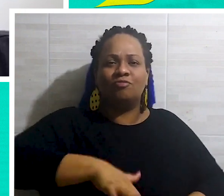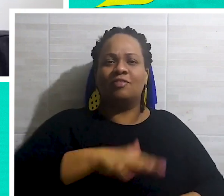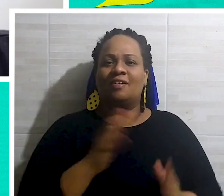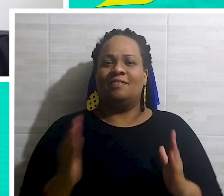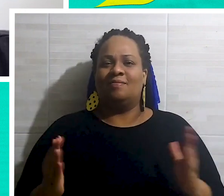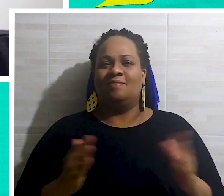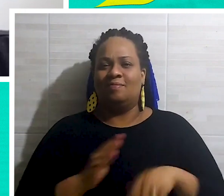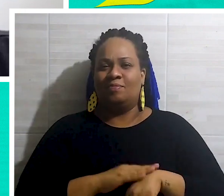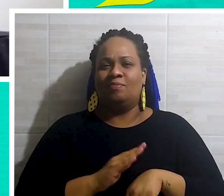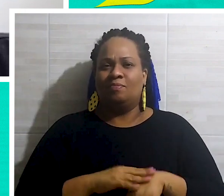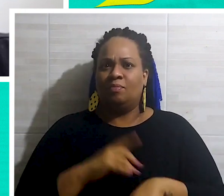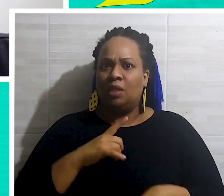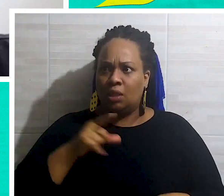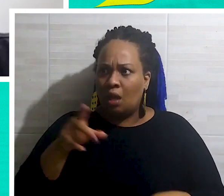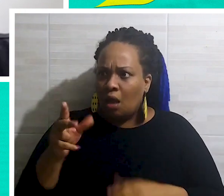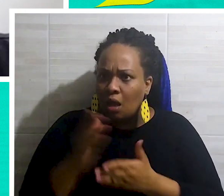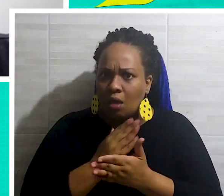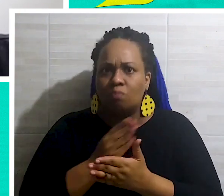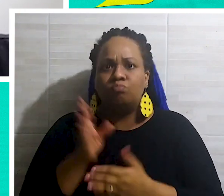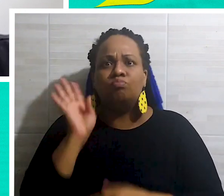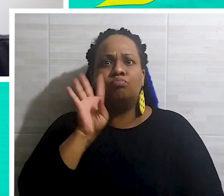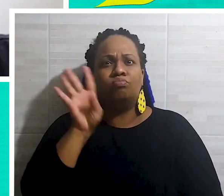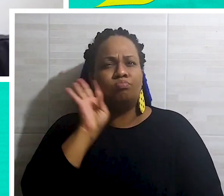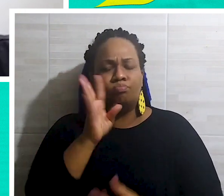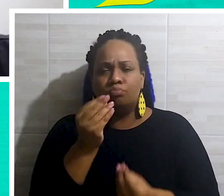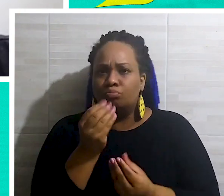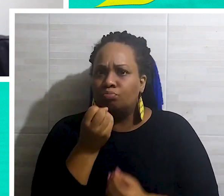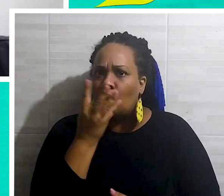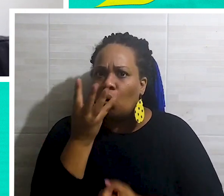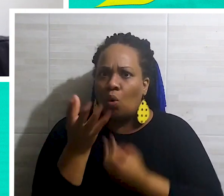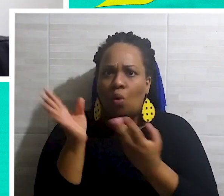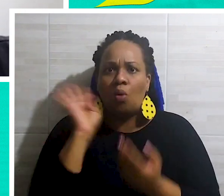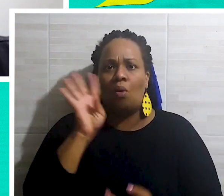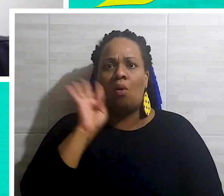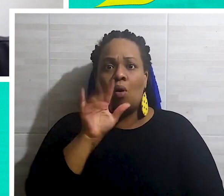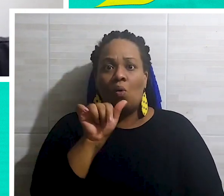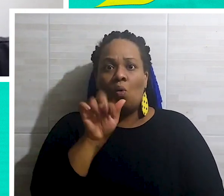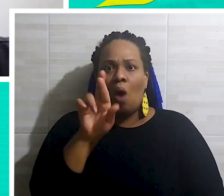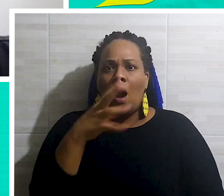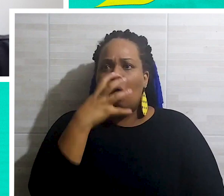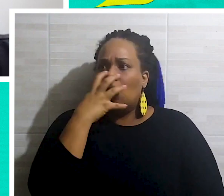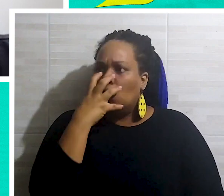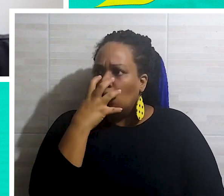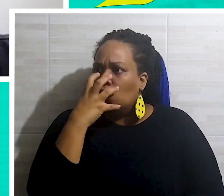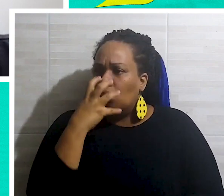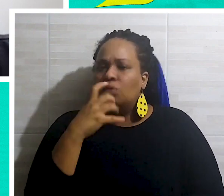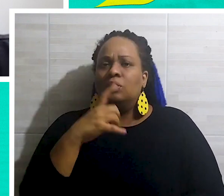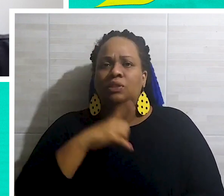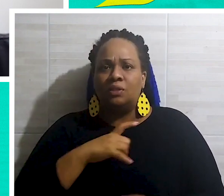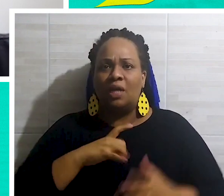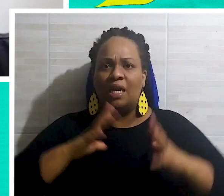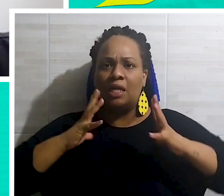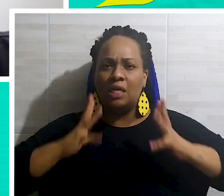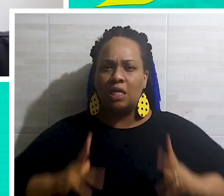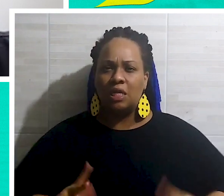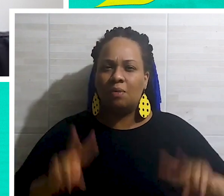pudesse ajudar, né? Nesse período. Tem muita coisa bacana que vem sendo desenvolvida, né? Tem respiradores, tem câmera de